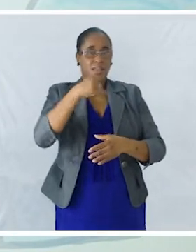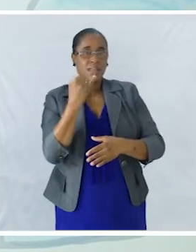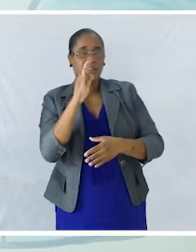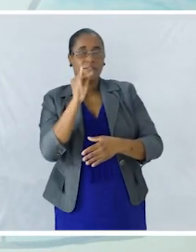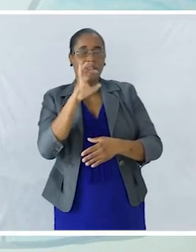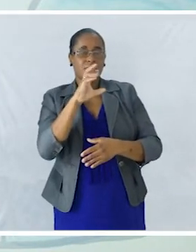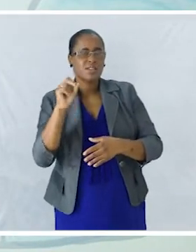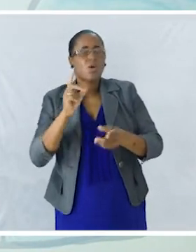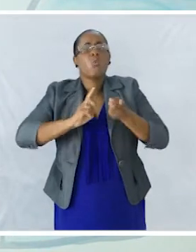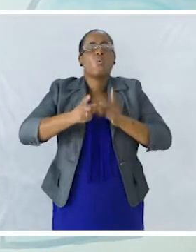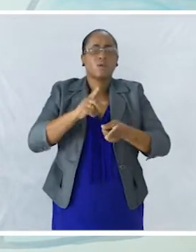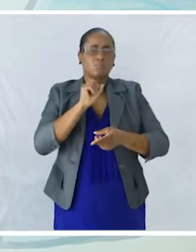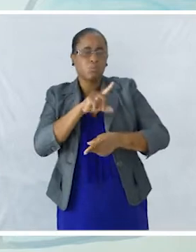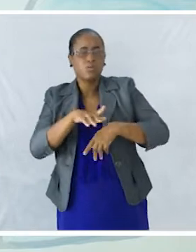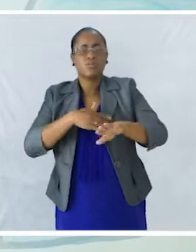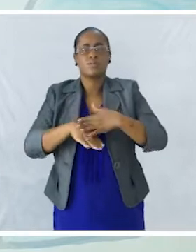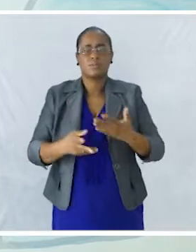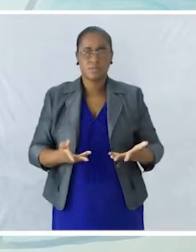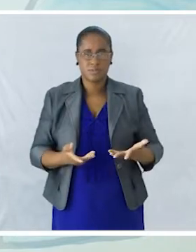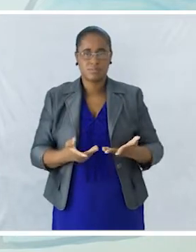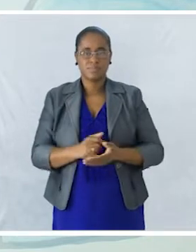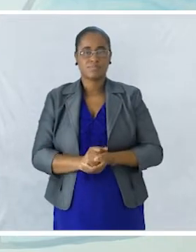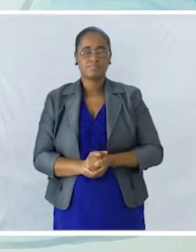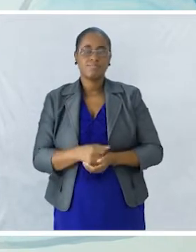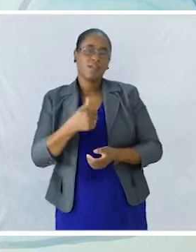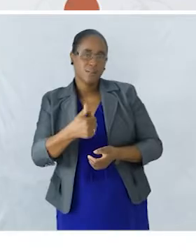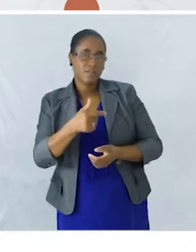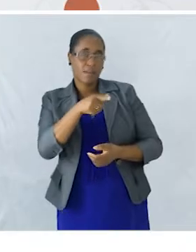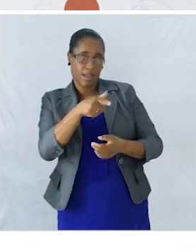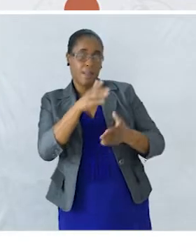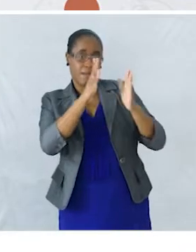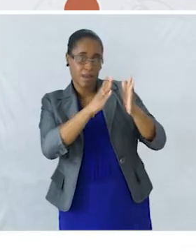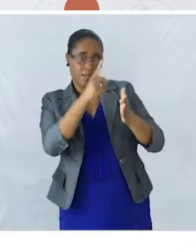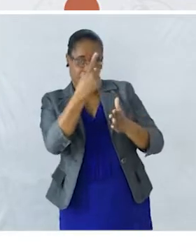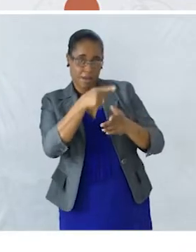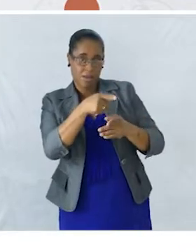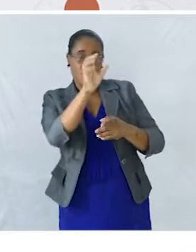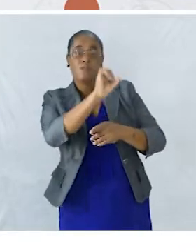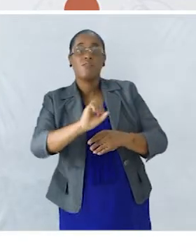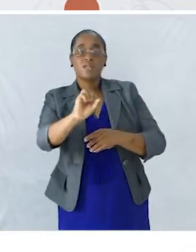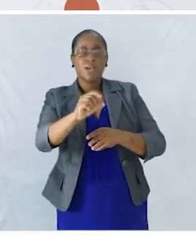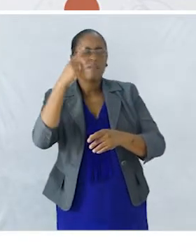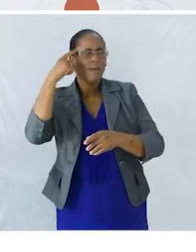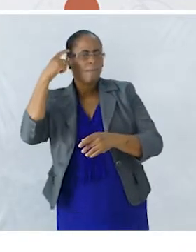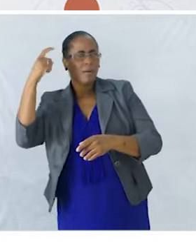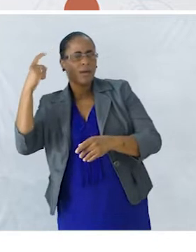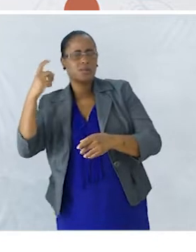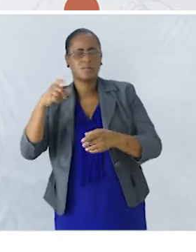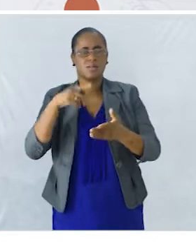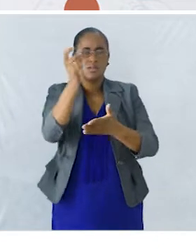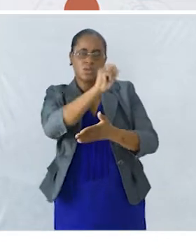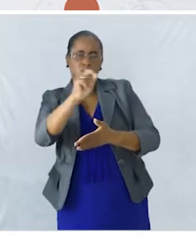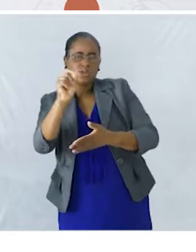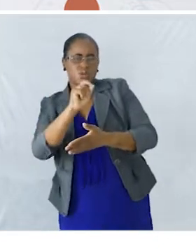que é que é suposto fazer? Certo Na parte da planificação Vocês vão imaginar Ou selecionar As